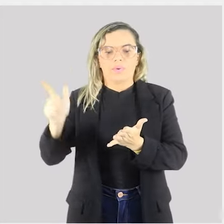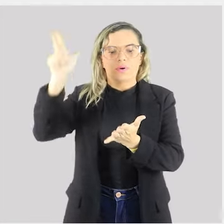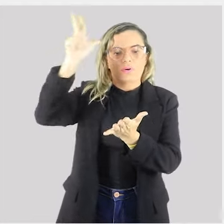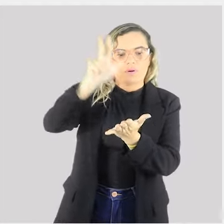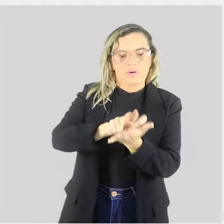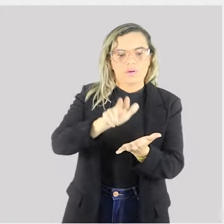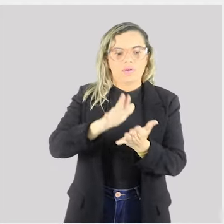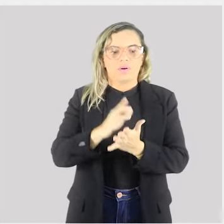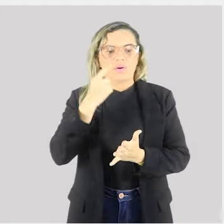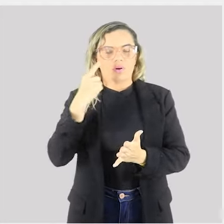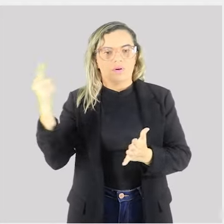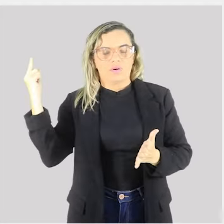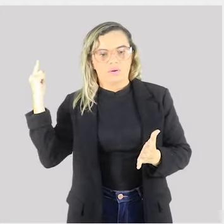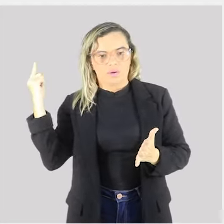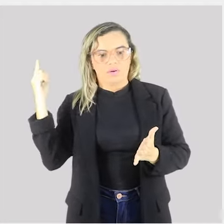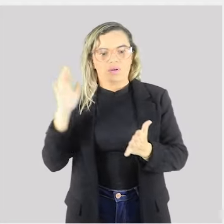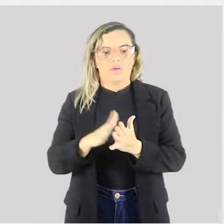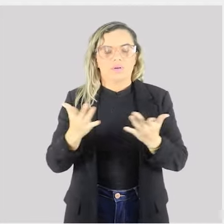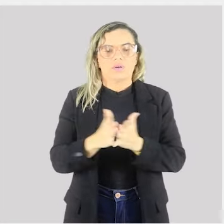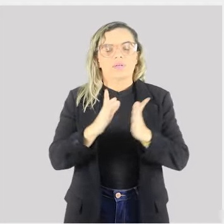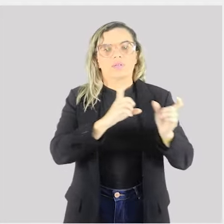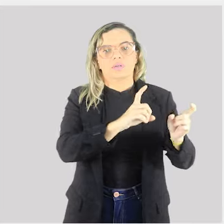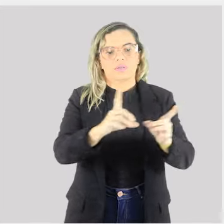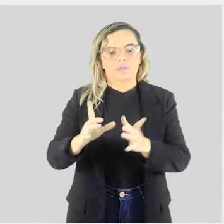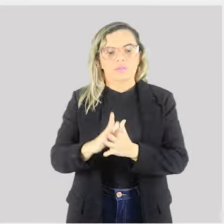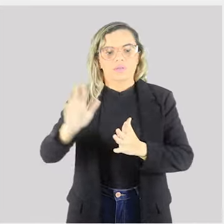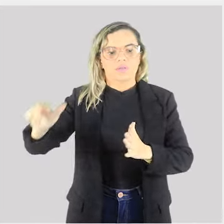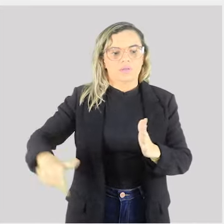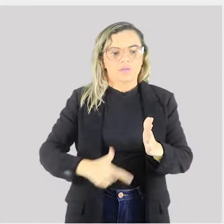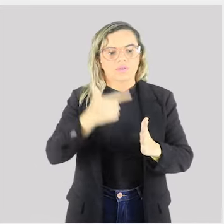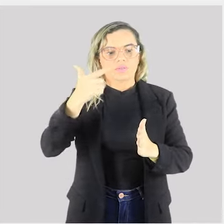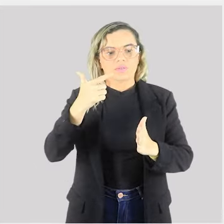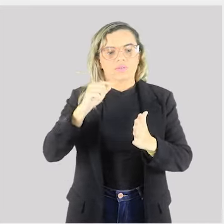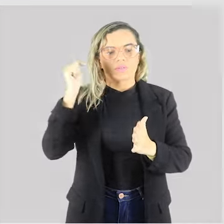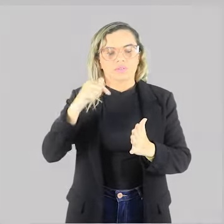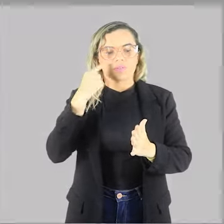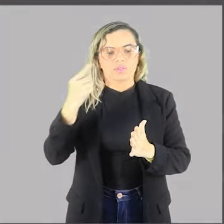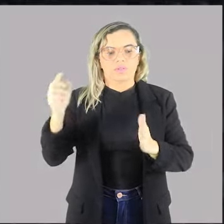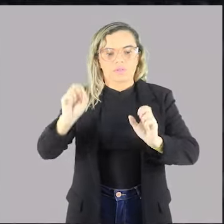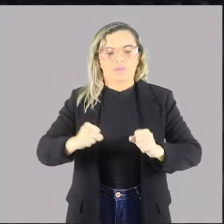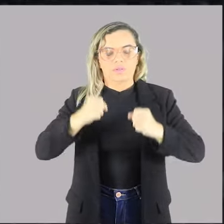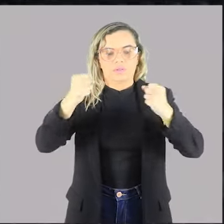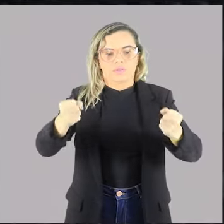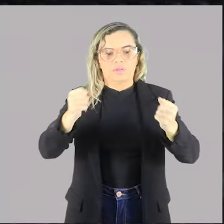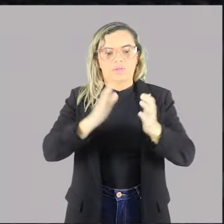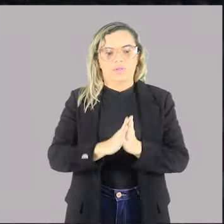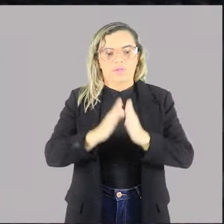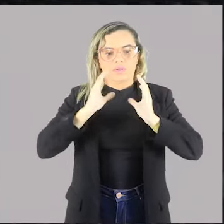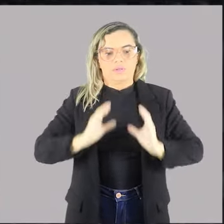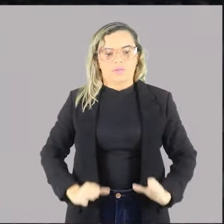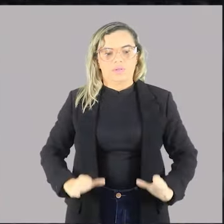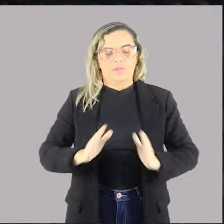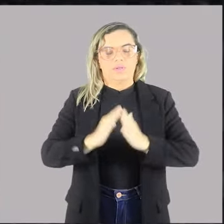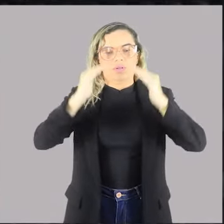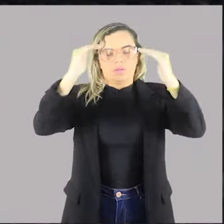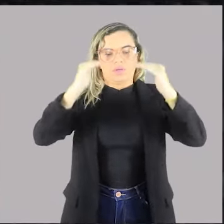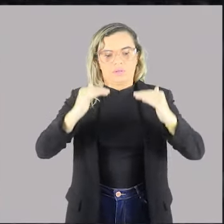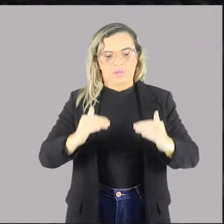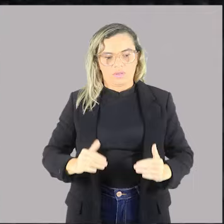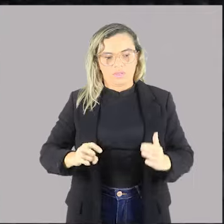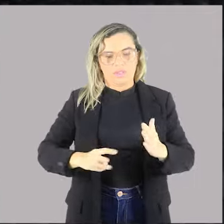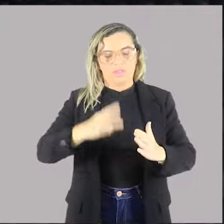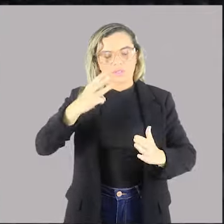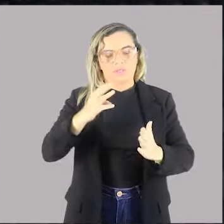regulamentar por alguns doutrinadores, o poder disciplinar, poder hierárquico e o poder de polícia.